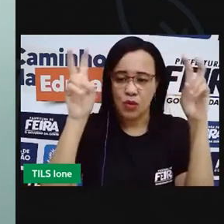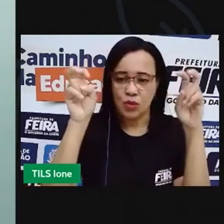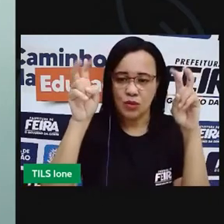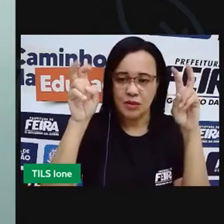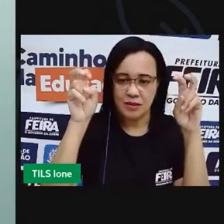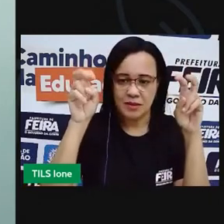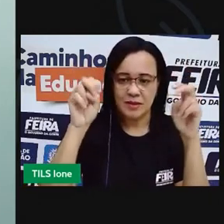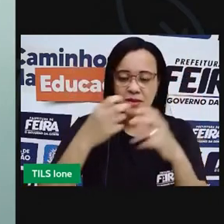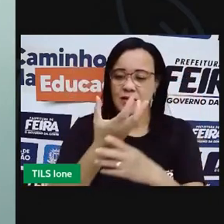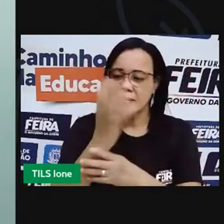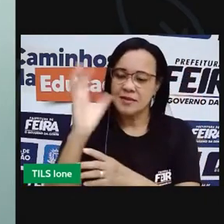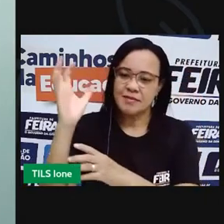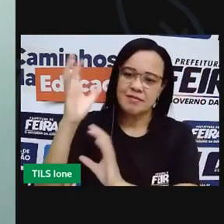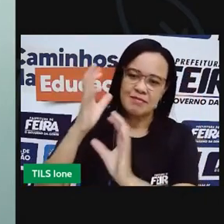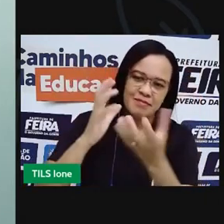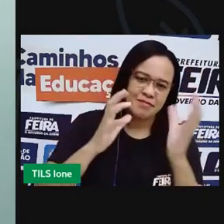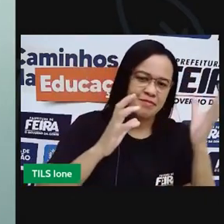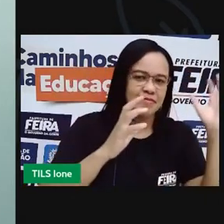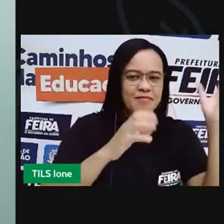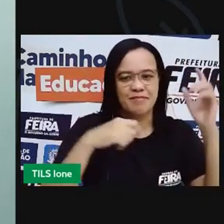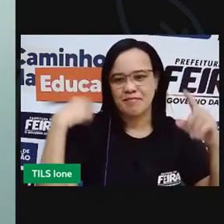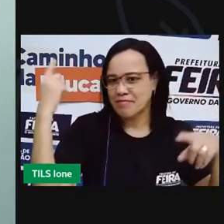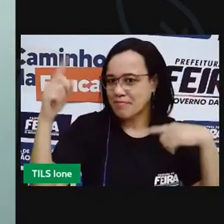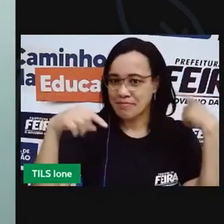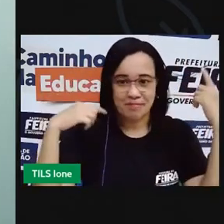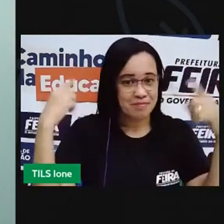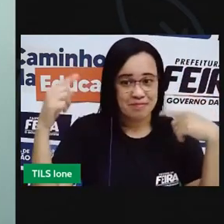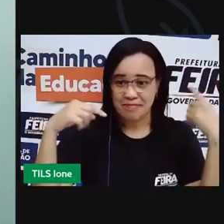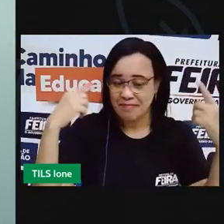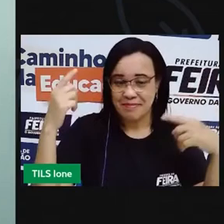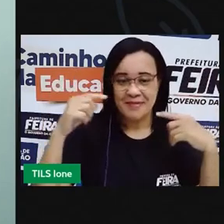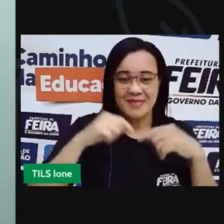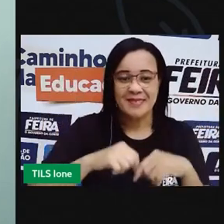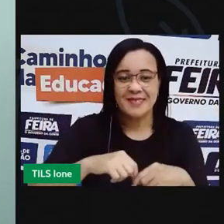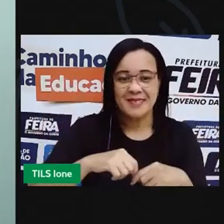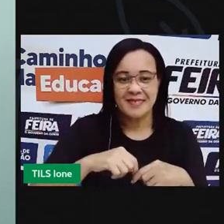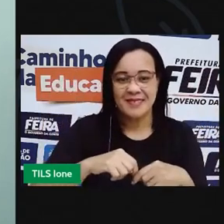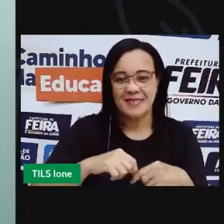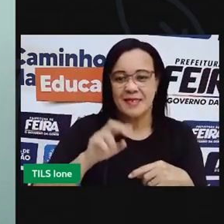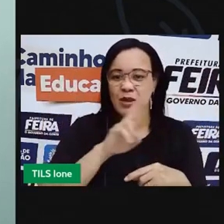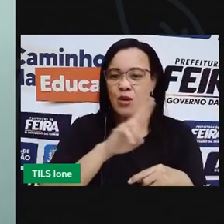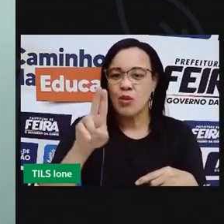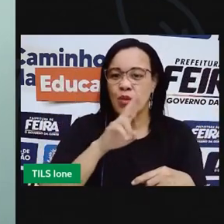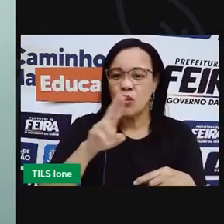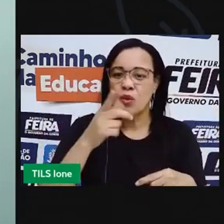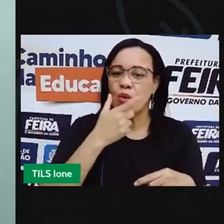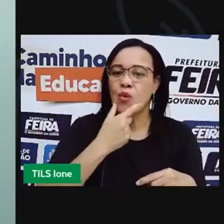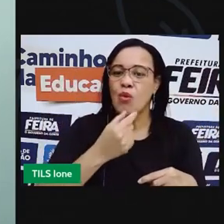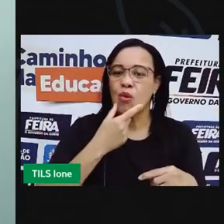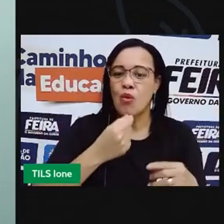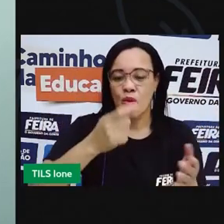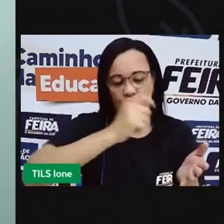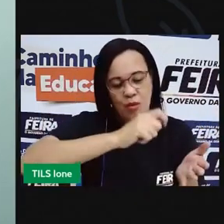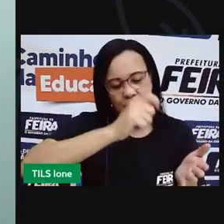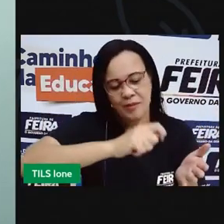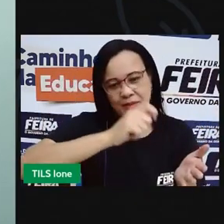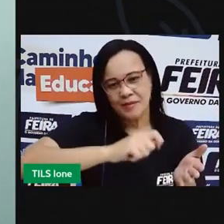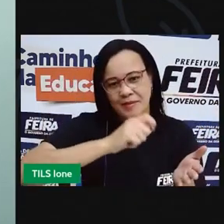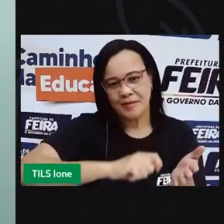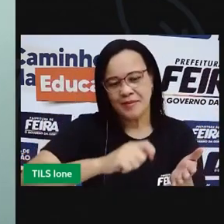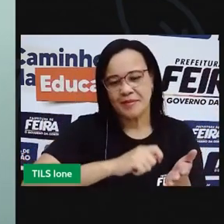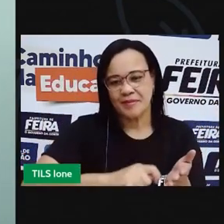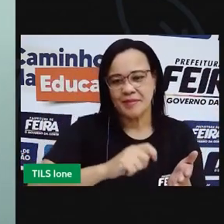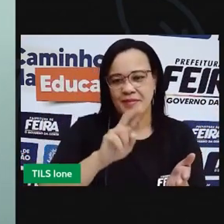Natureza maluca. Embaixo, o nome do autor, Edgar Bikin